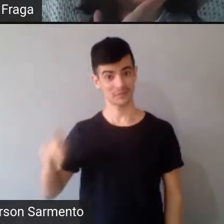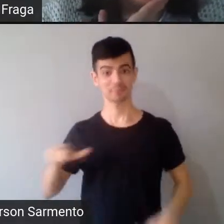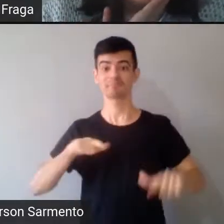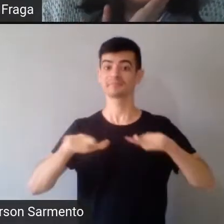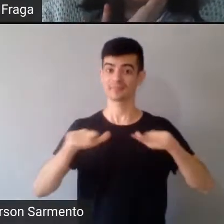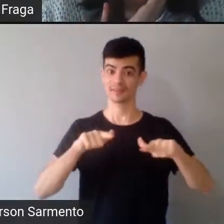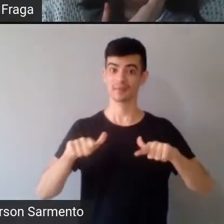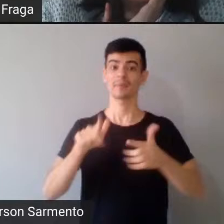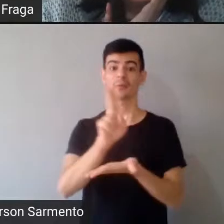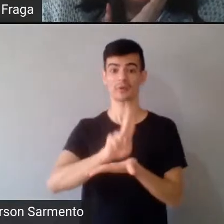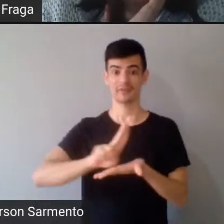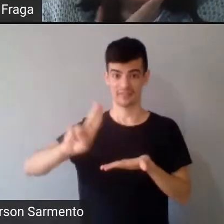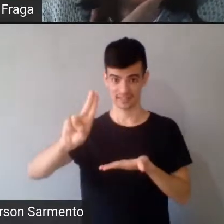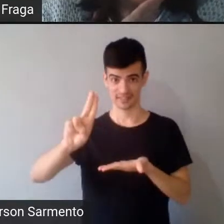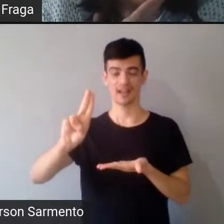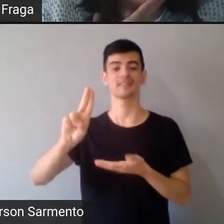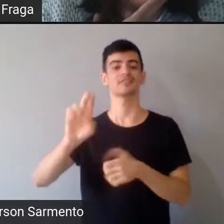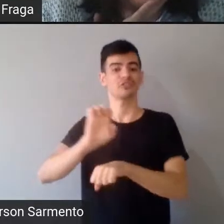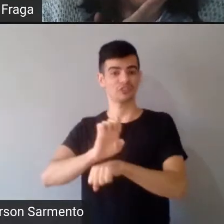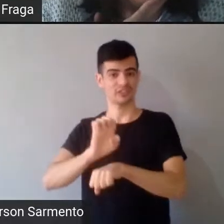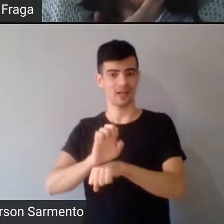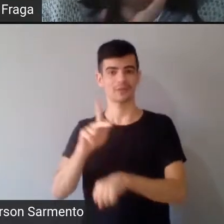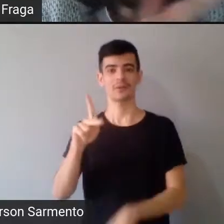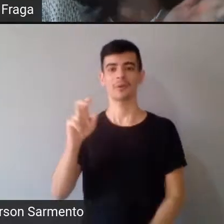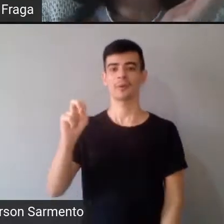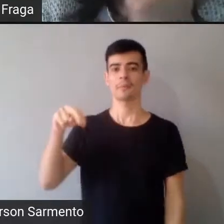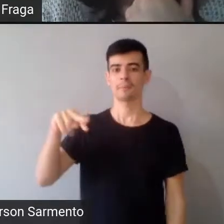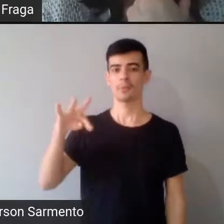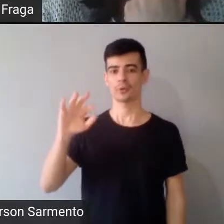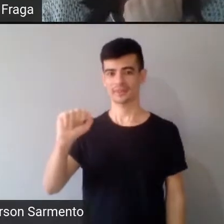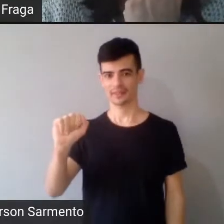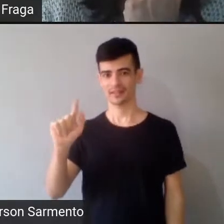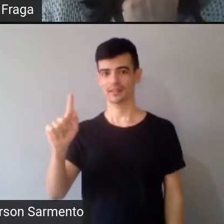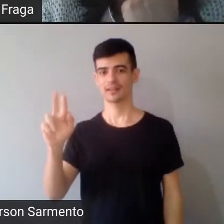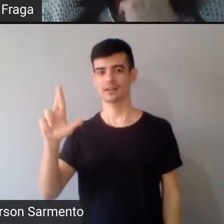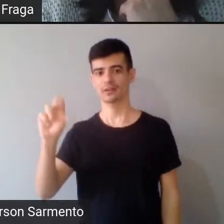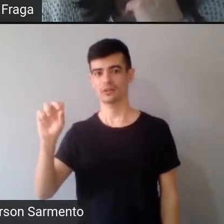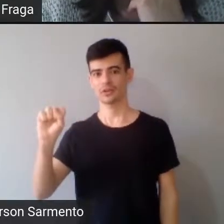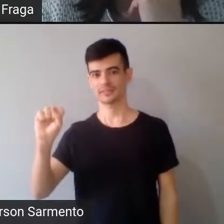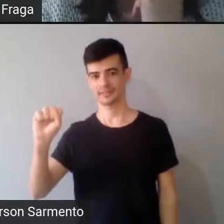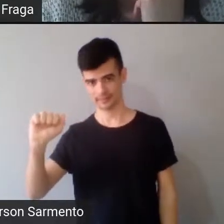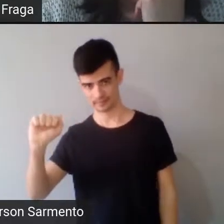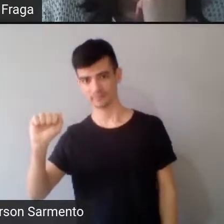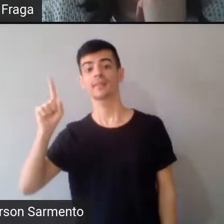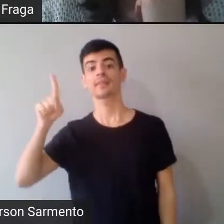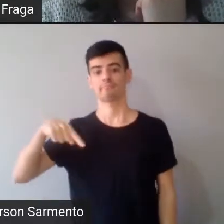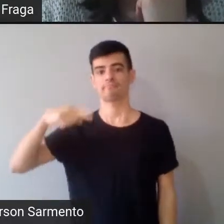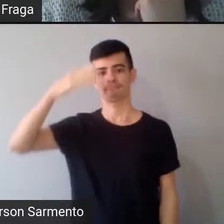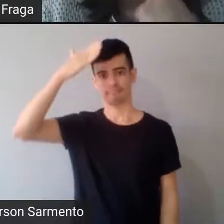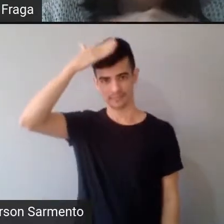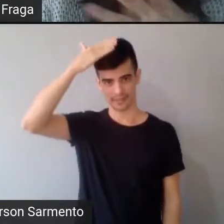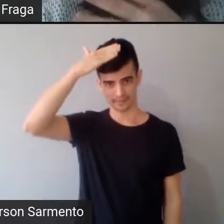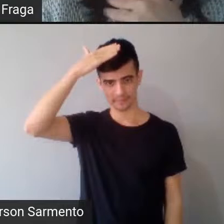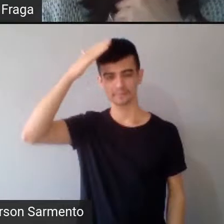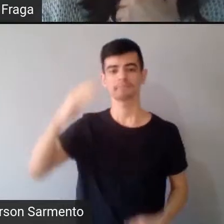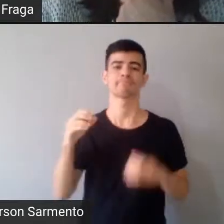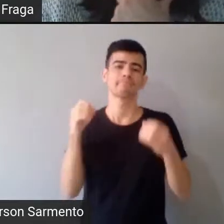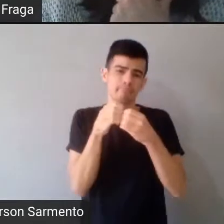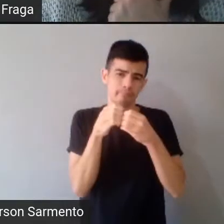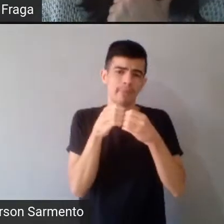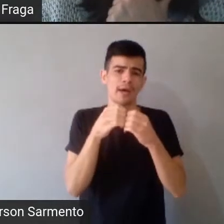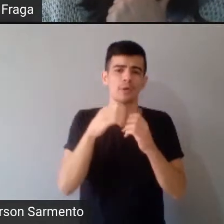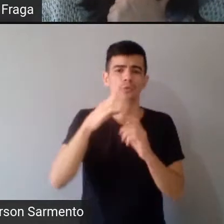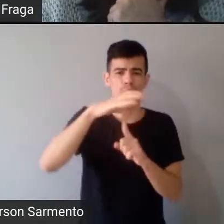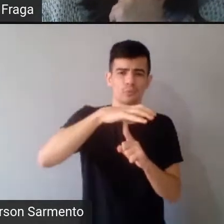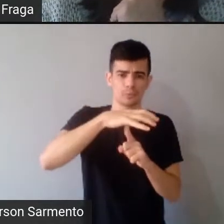Estadual de Ponta Grossa, no Paraná, pertinho de Curitiba, tava explicando para a Maristela, uma instituição que tem algum tempo